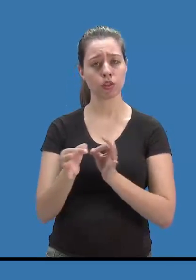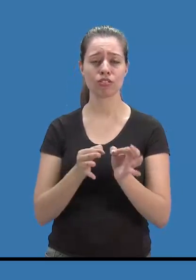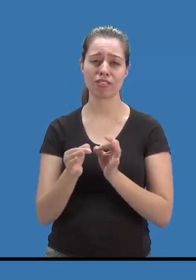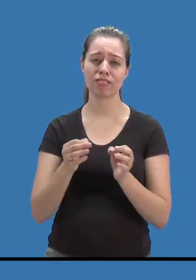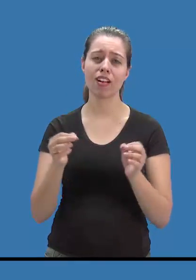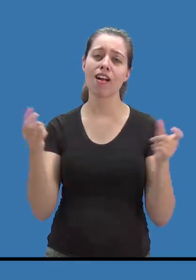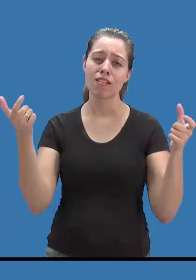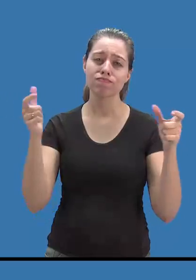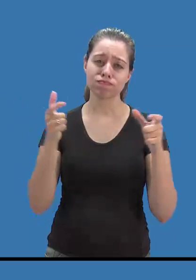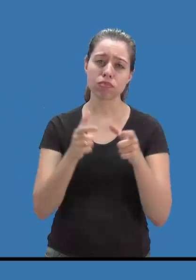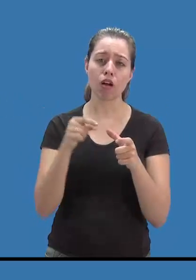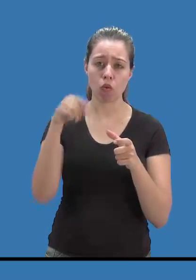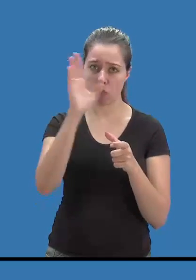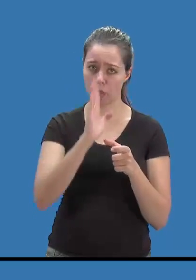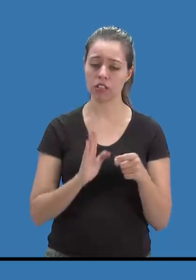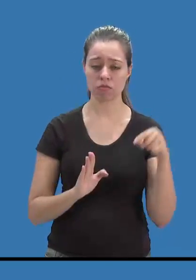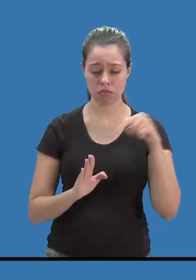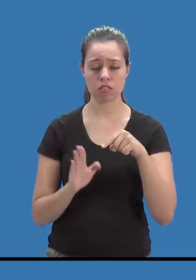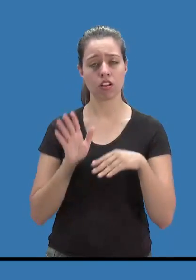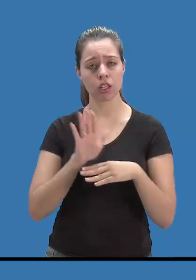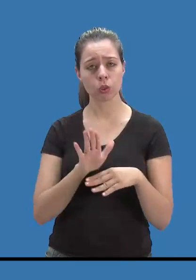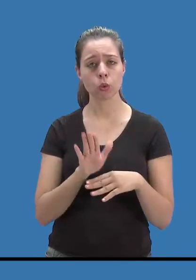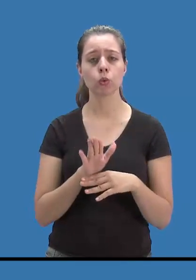da média em escolas públicas do Brasil.